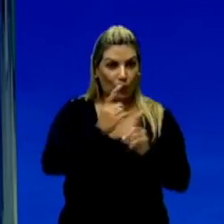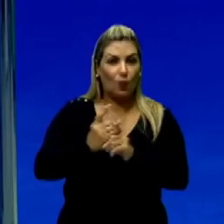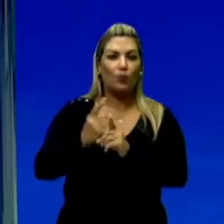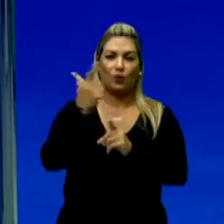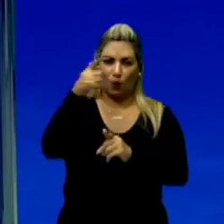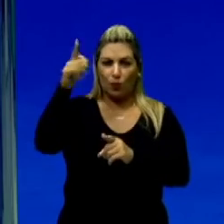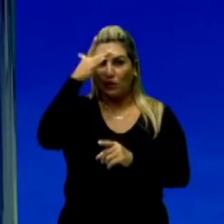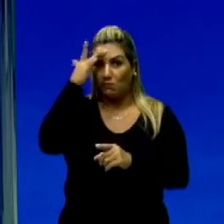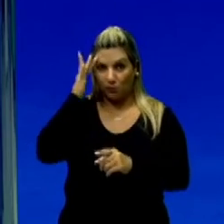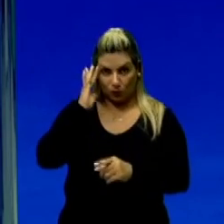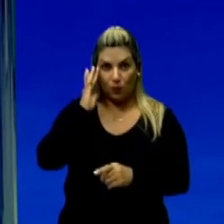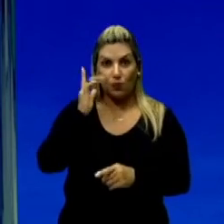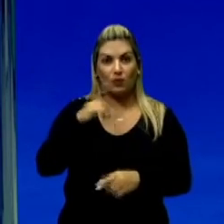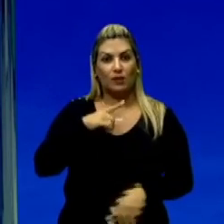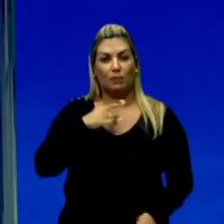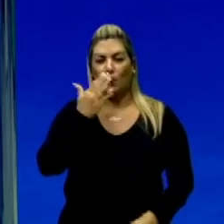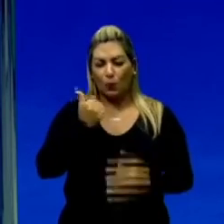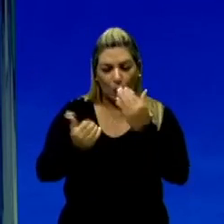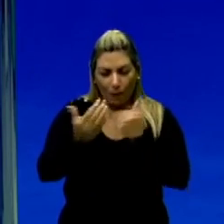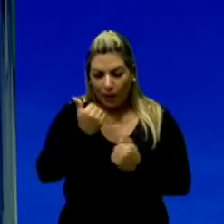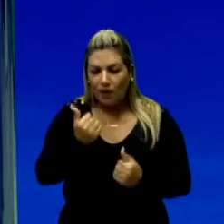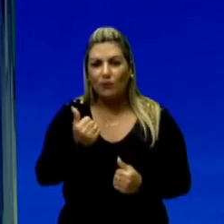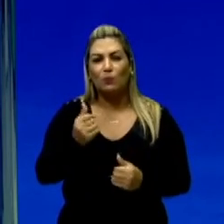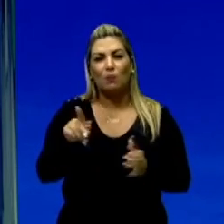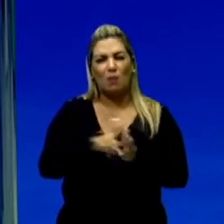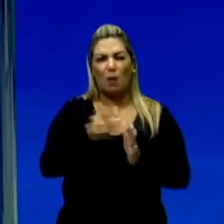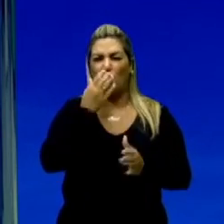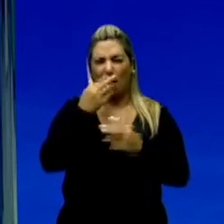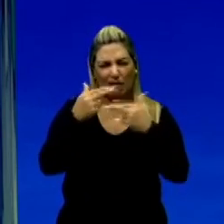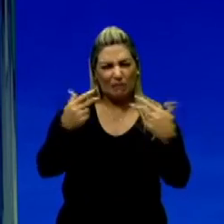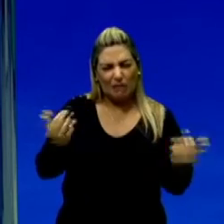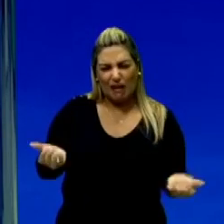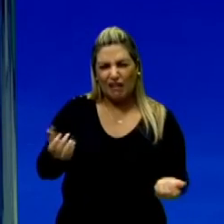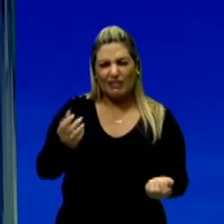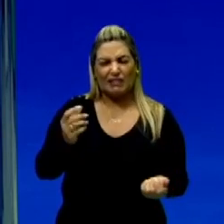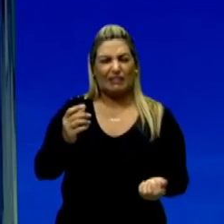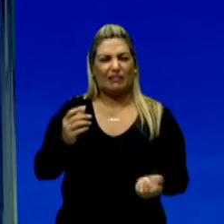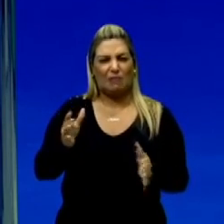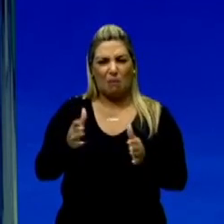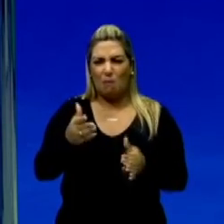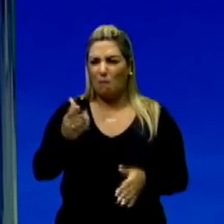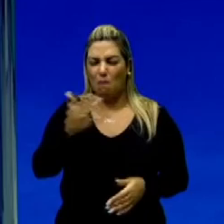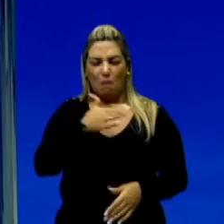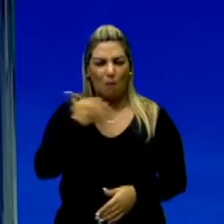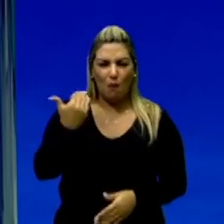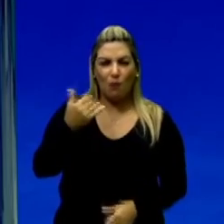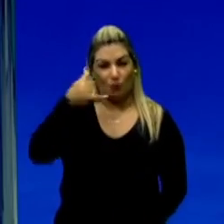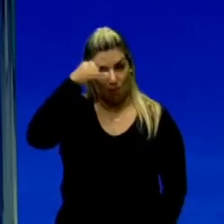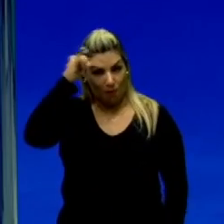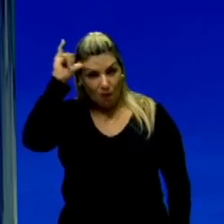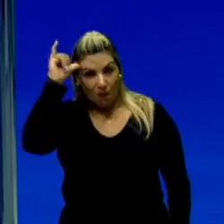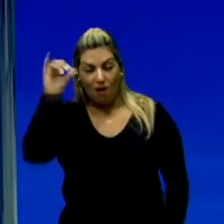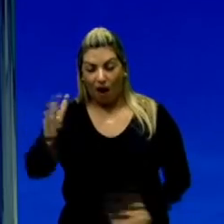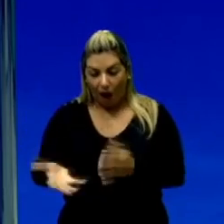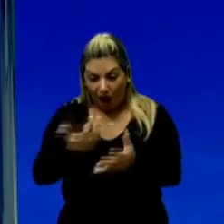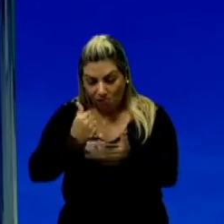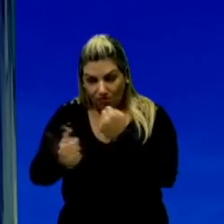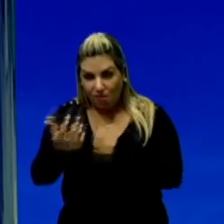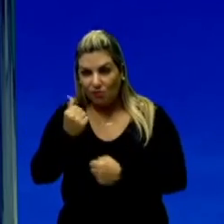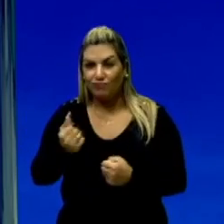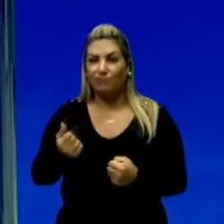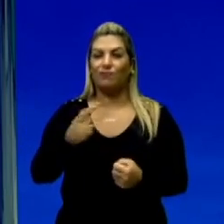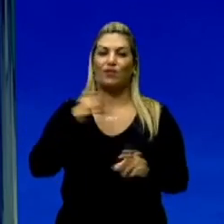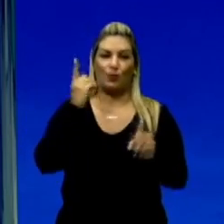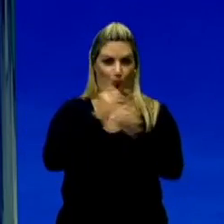retirantes, algum comendo o resto de animal, a carcaça de um boi, por exemplo. E, mesmo assim, com toda